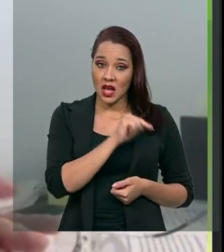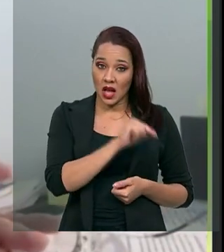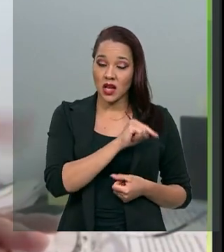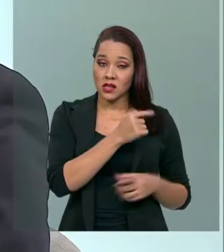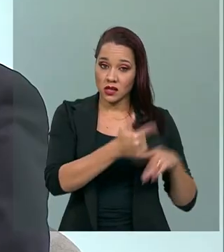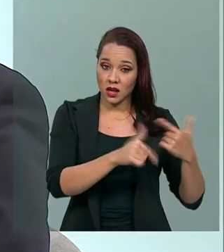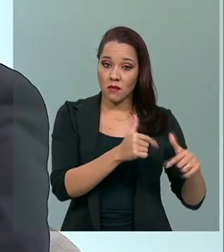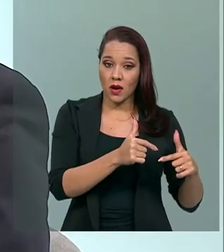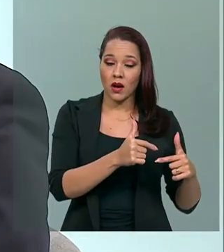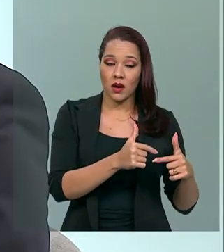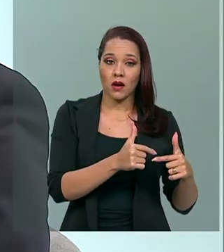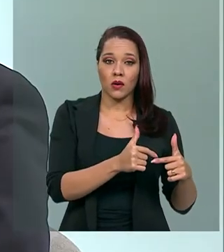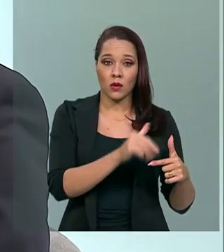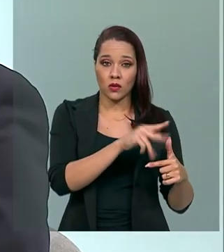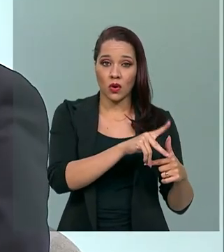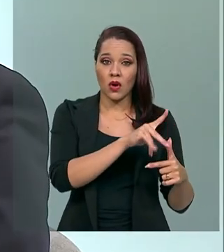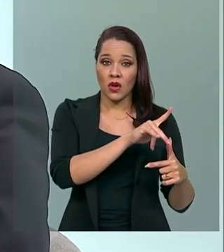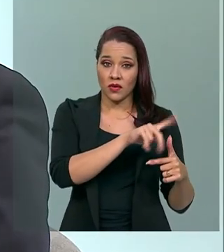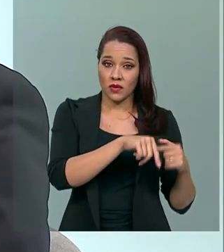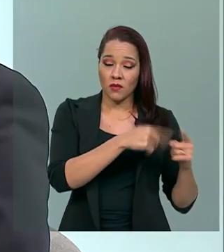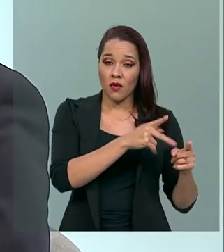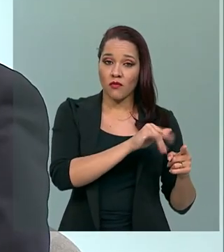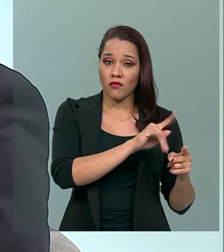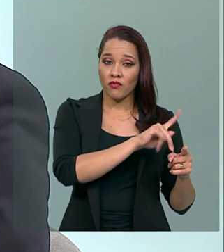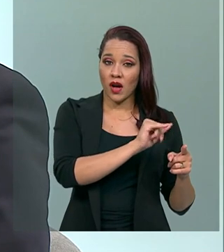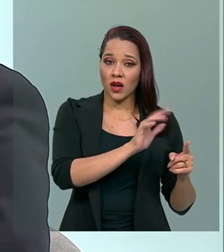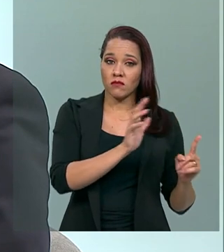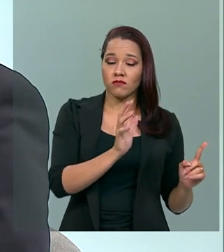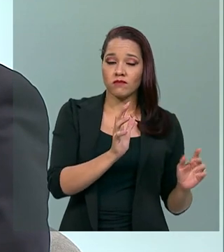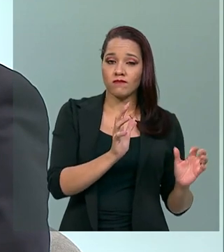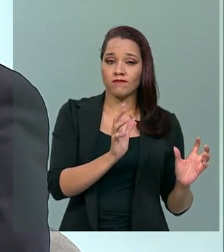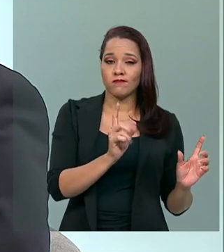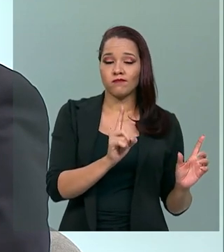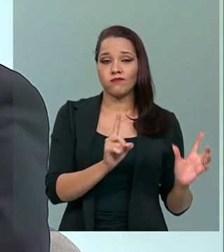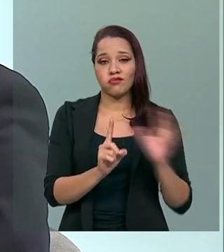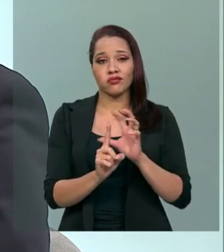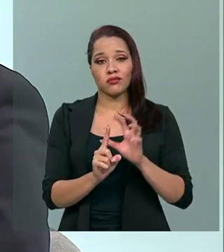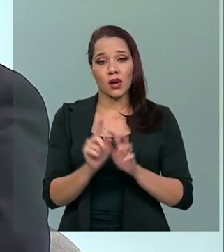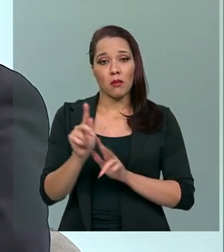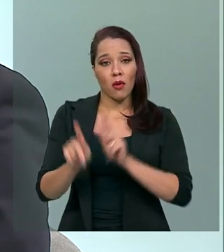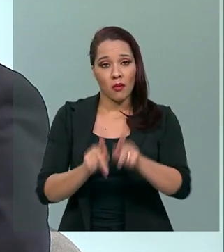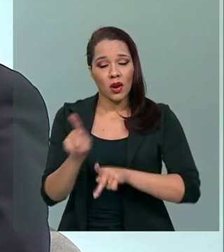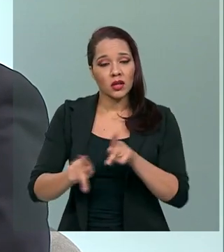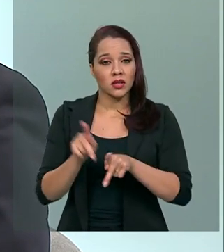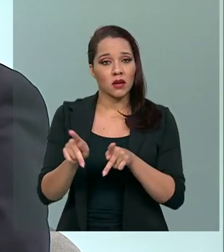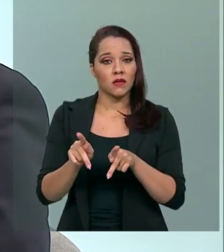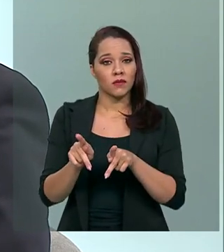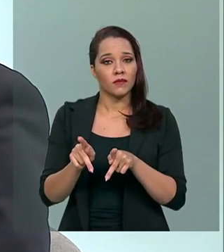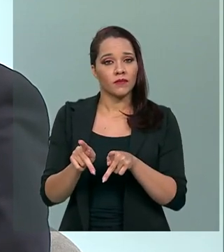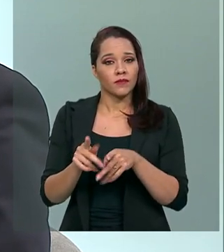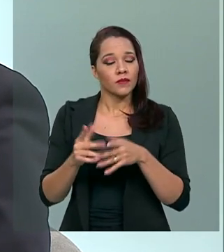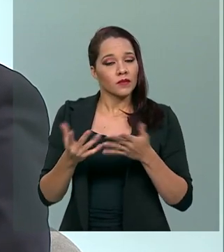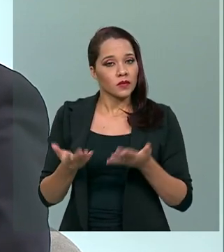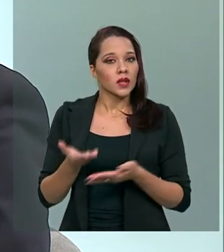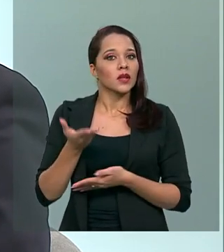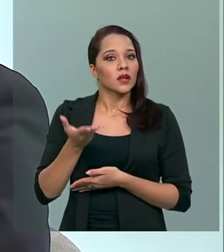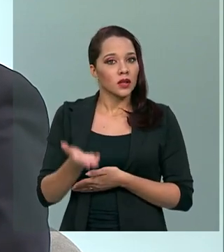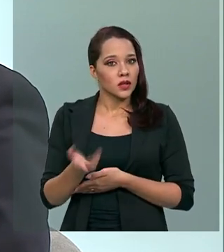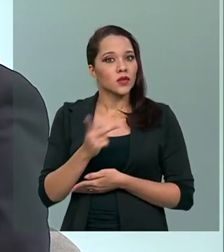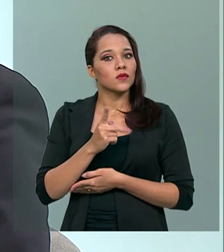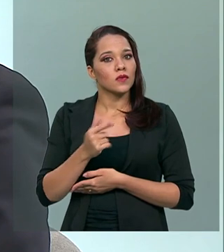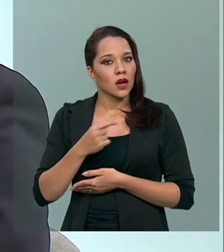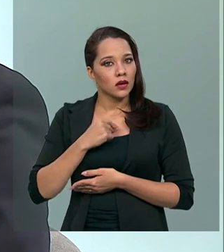serviços atingem, de um modo geral, a população, isto vai